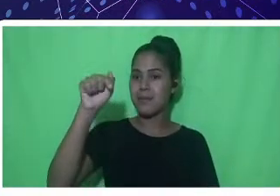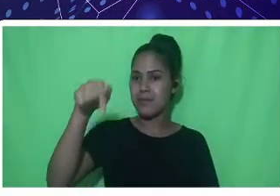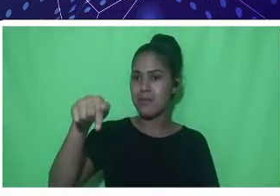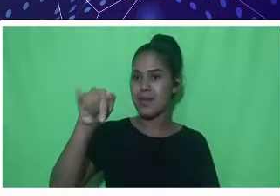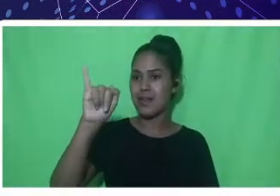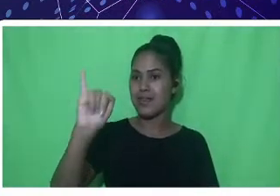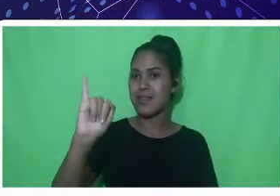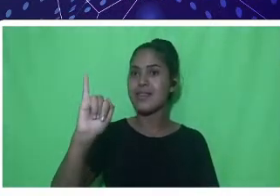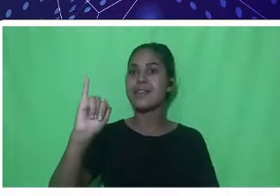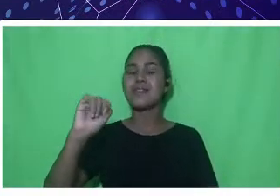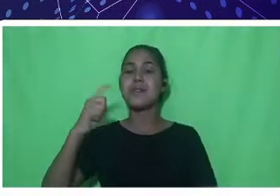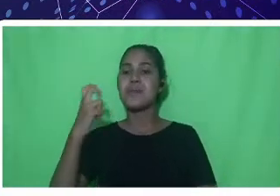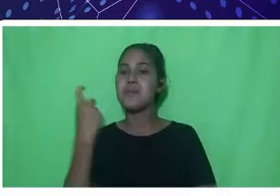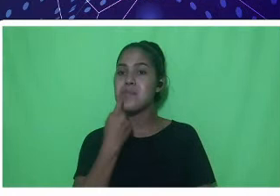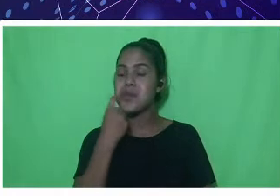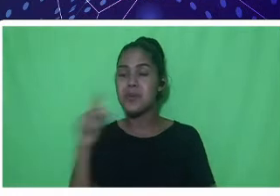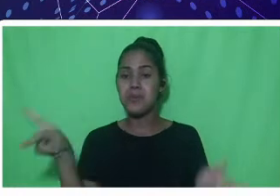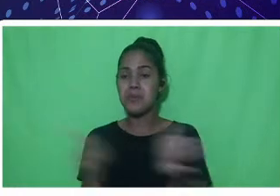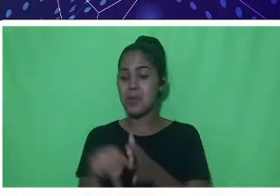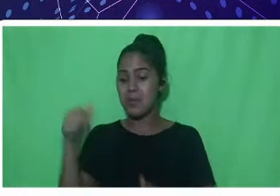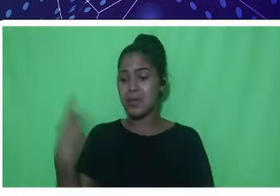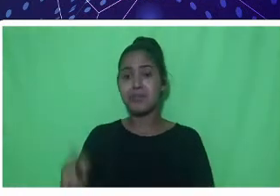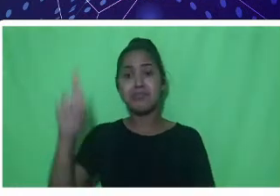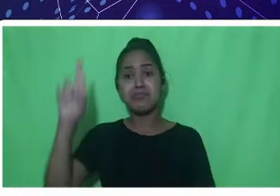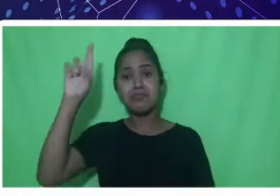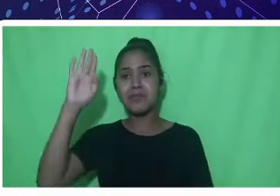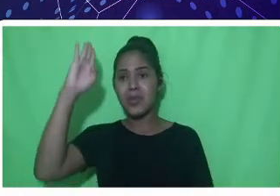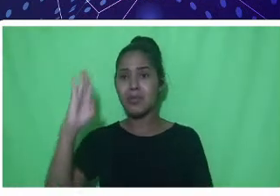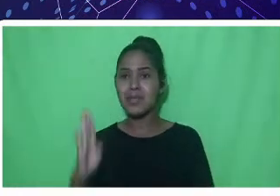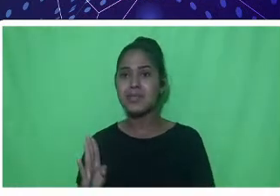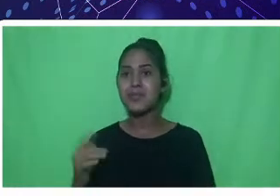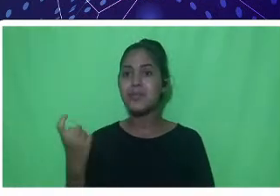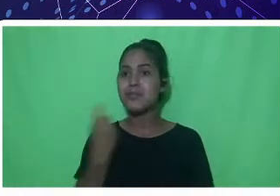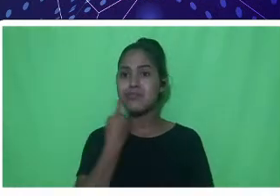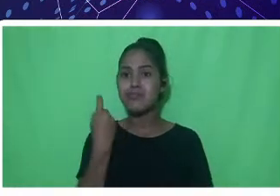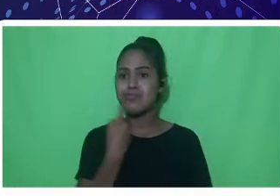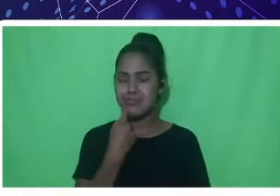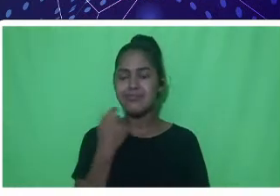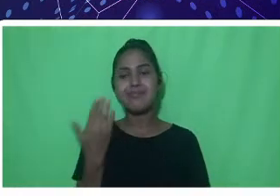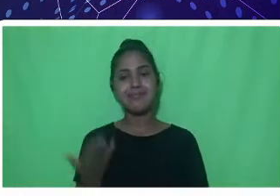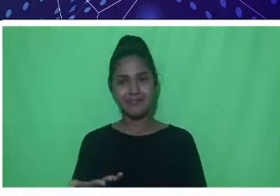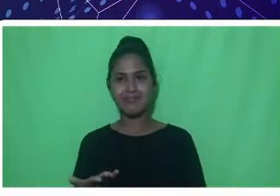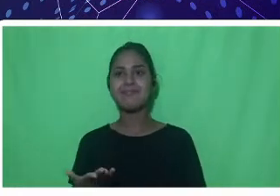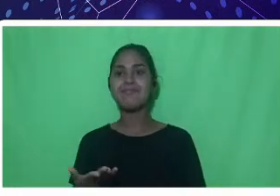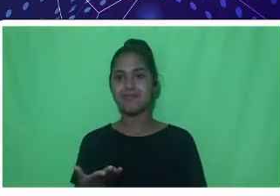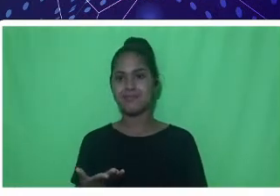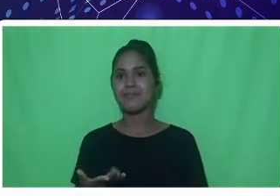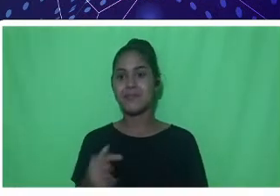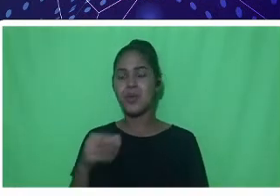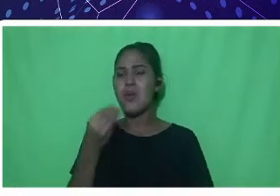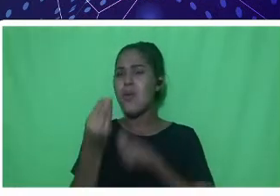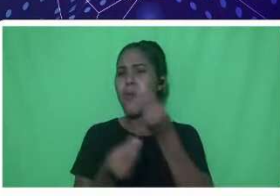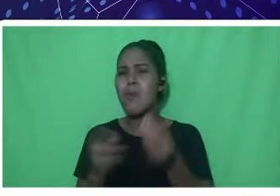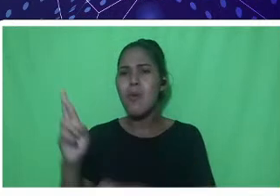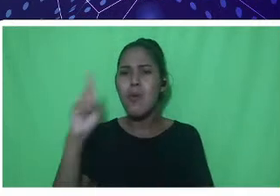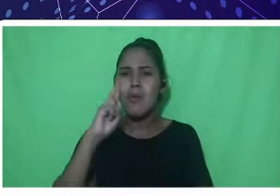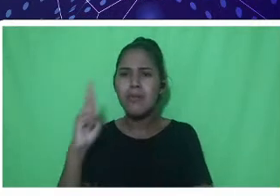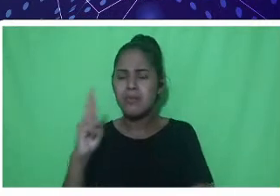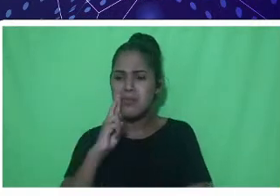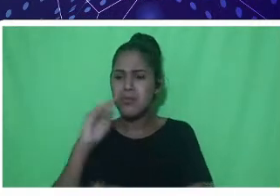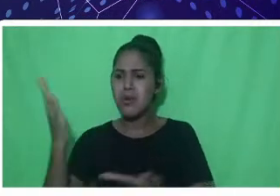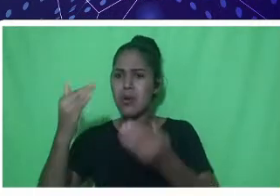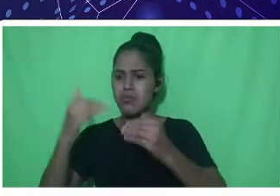mais. Essa quantidade, para vocês terem uma ideia da produção hoje, como Rondônia se tornou no cenário nacional,